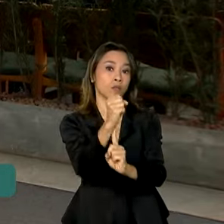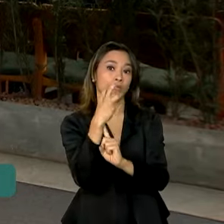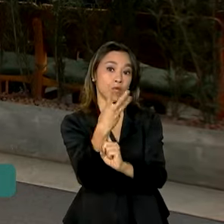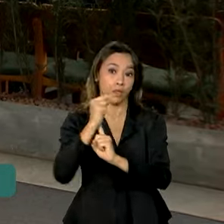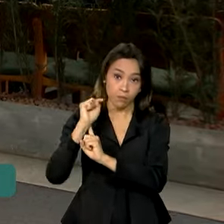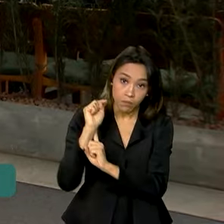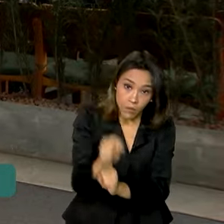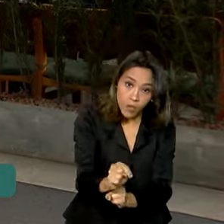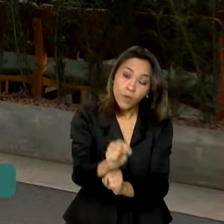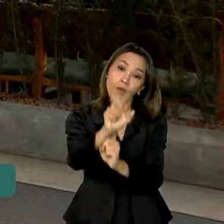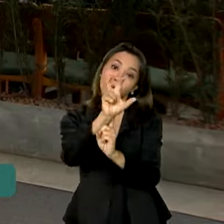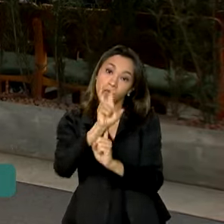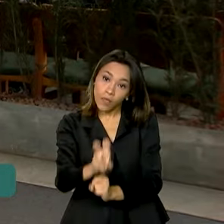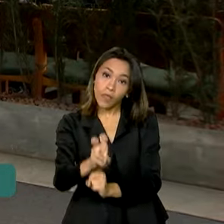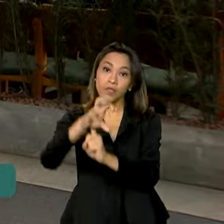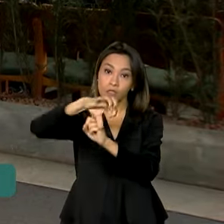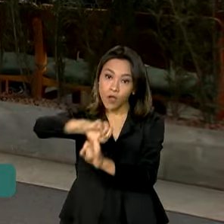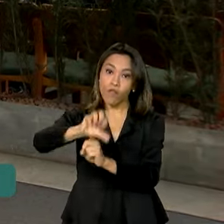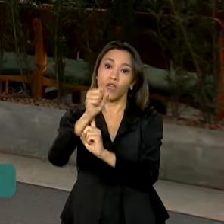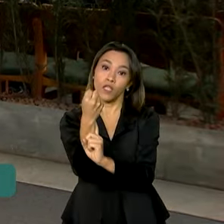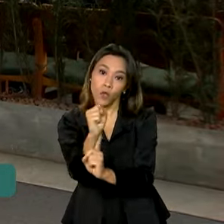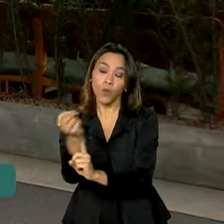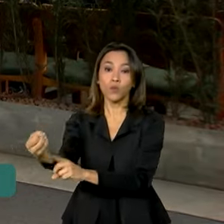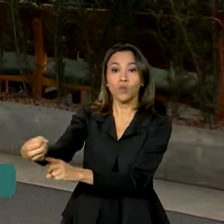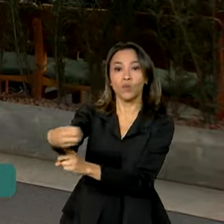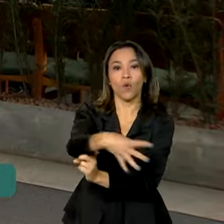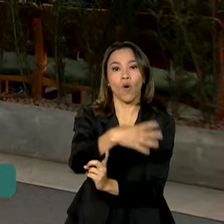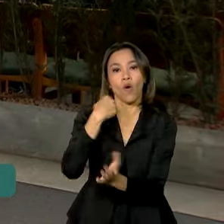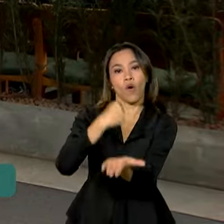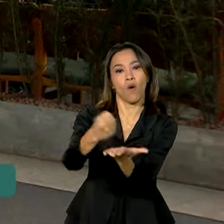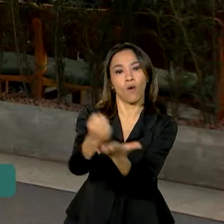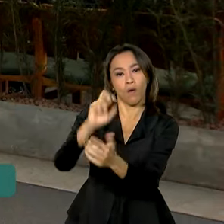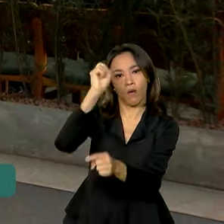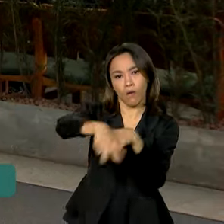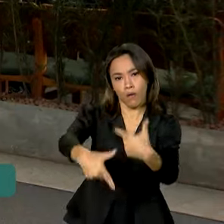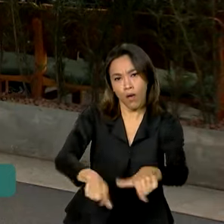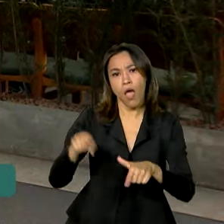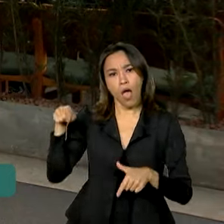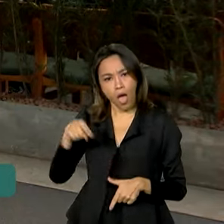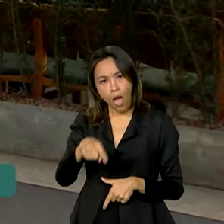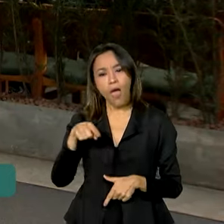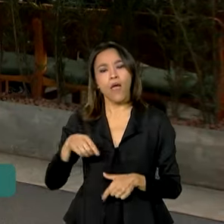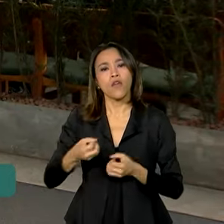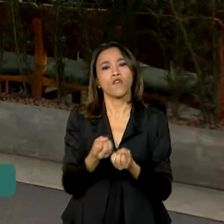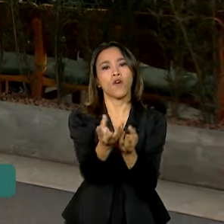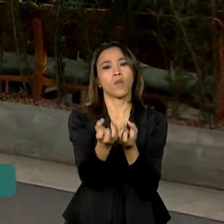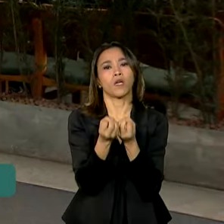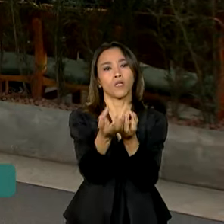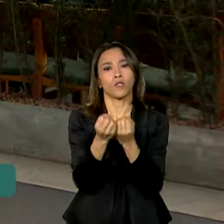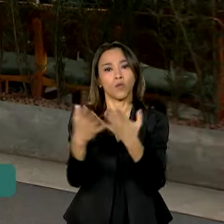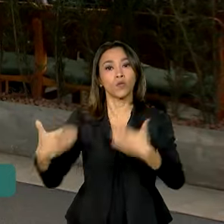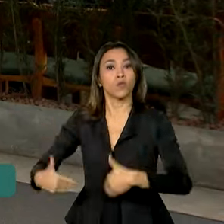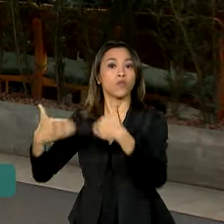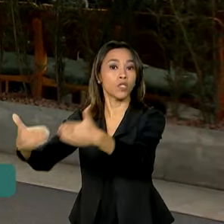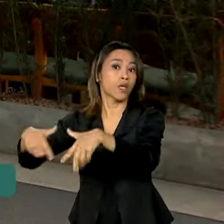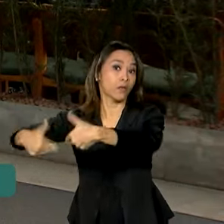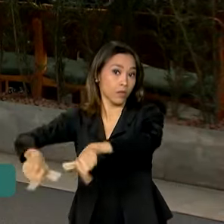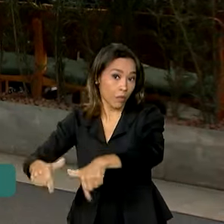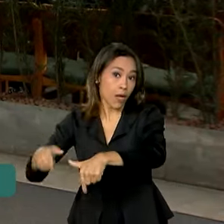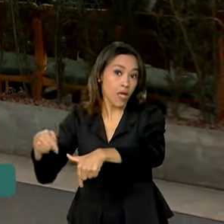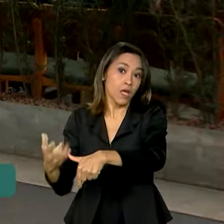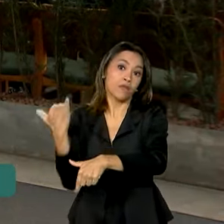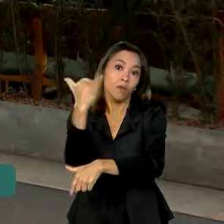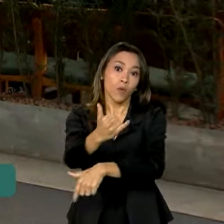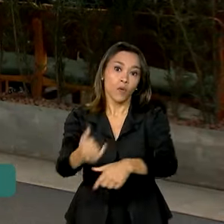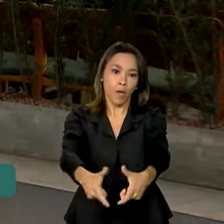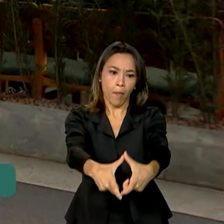.598 novos empregos. Segundo dados do Ministério do Trabalho e Emprego, a expansão